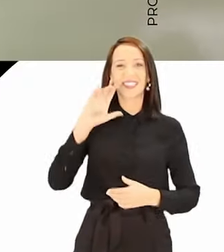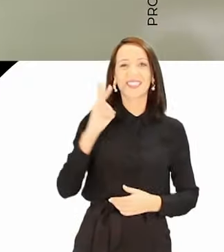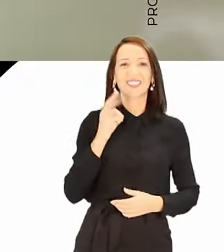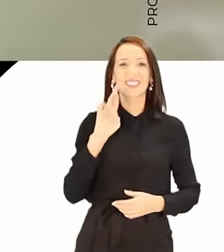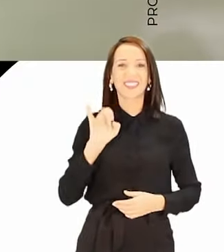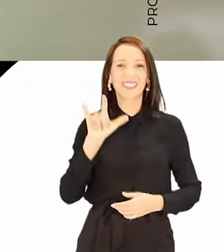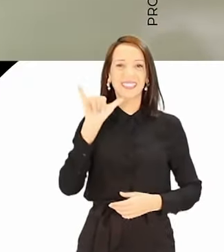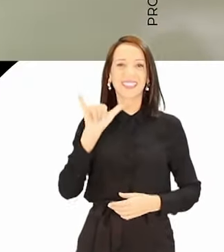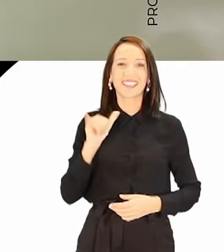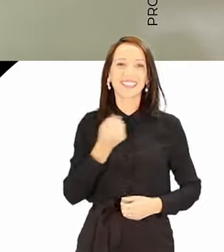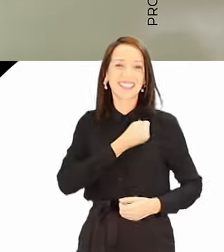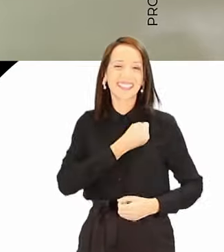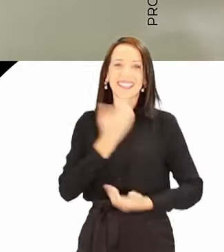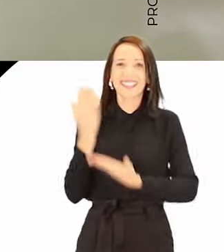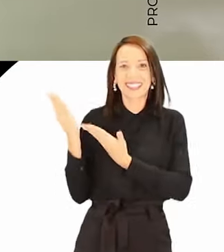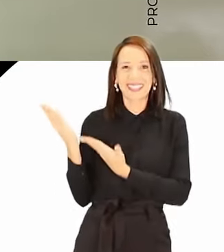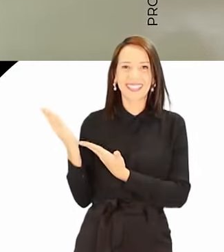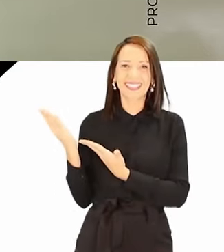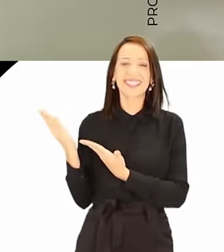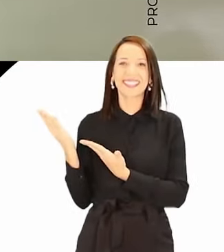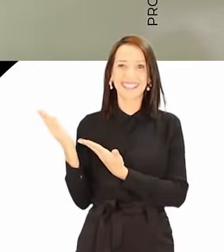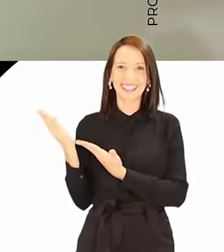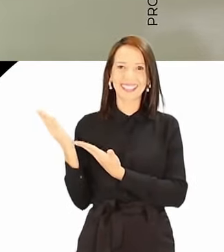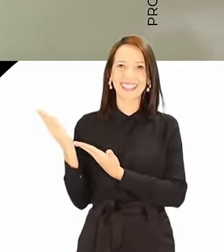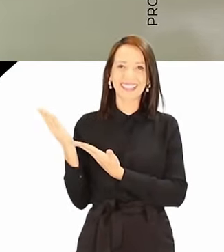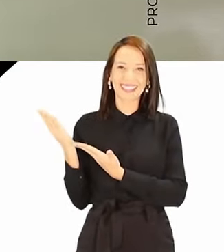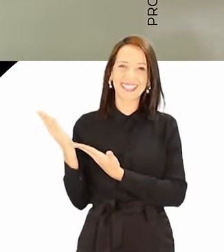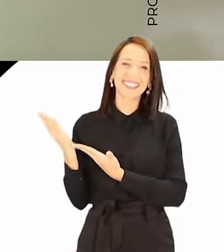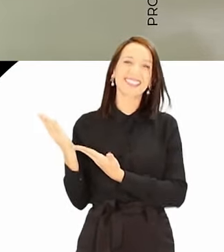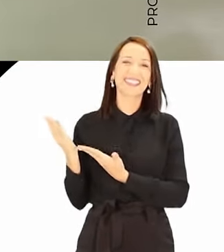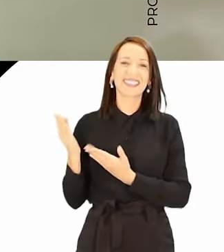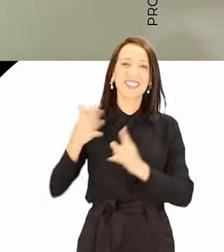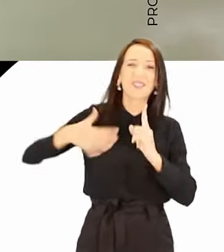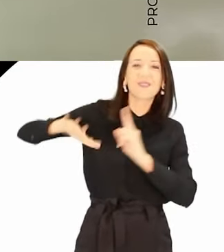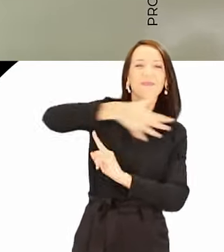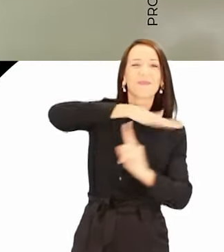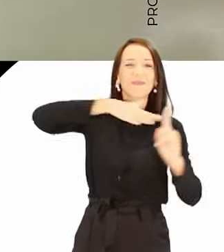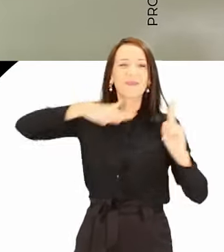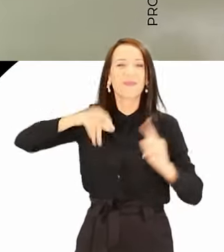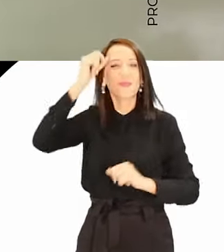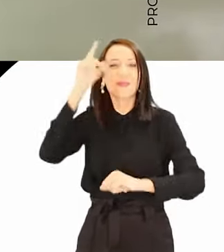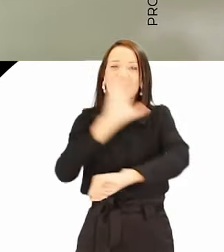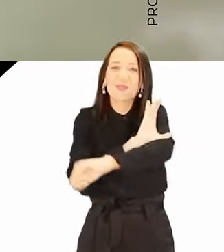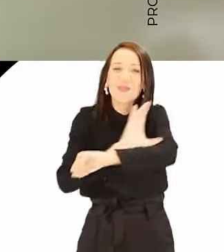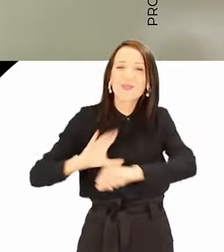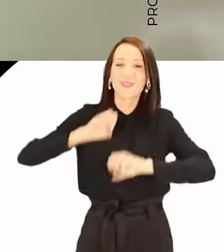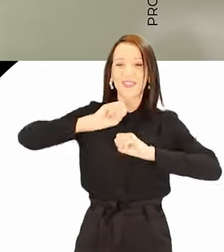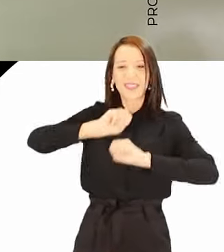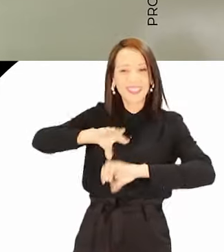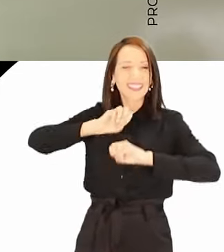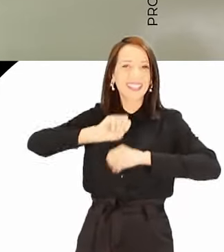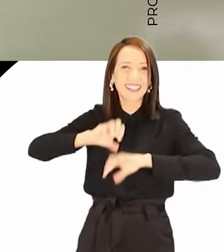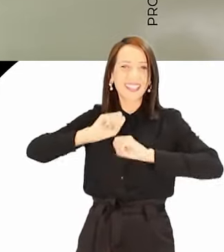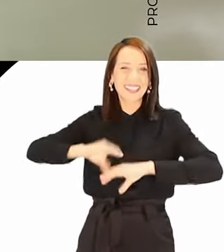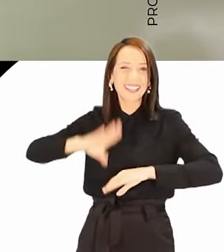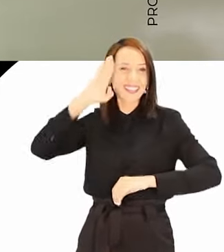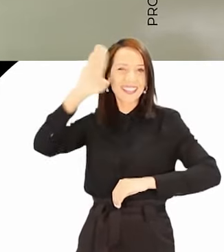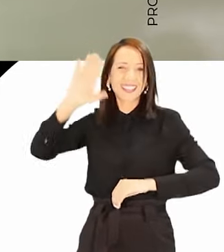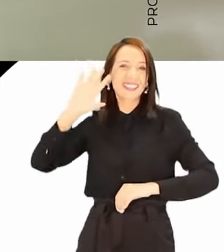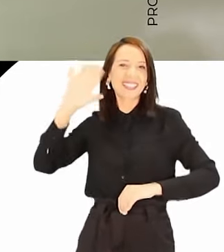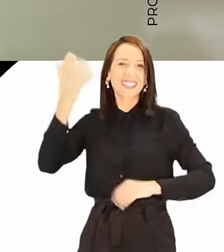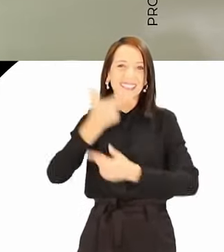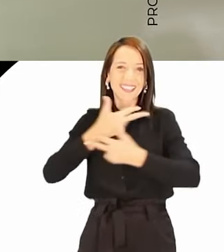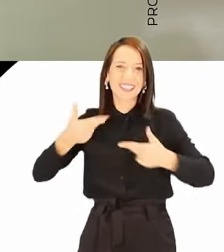Shirley Pancará, 50-8-8-8. Meio ambiente, cultura e educação. Essa é a